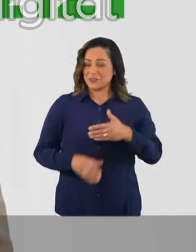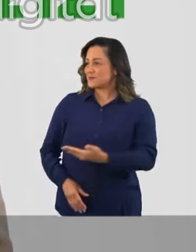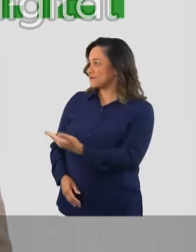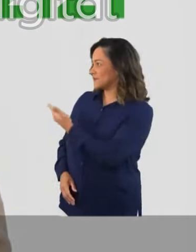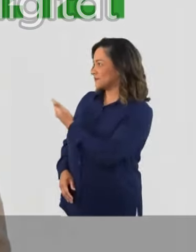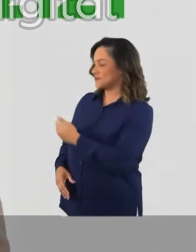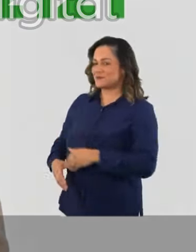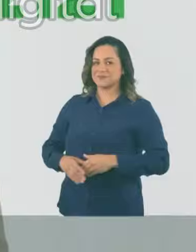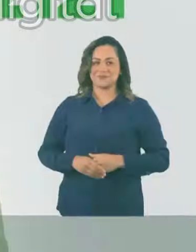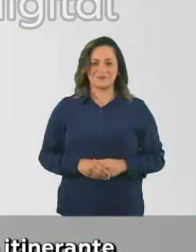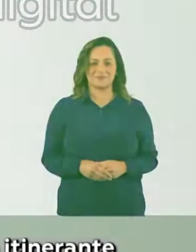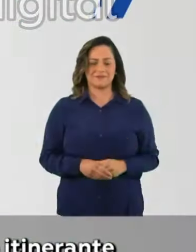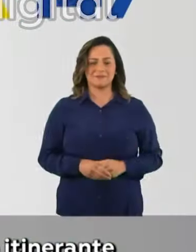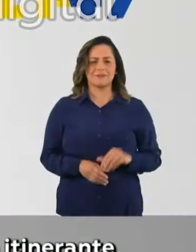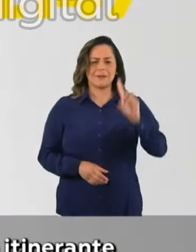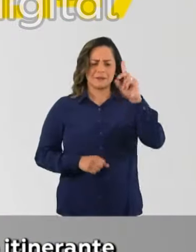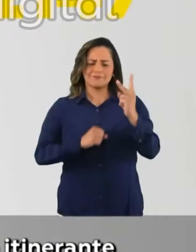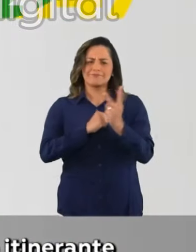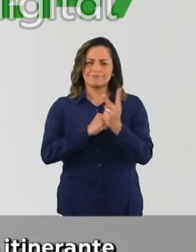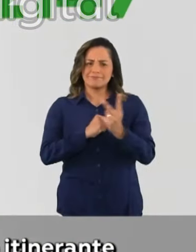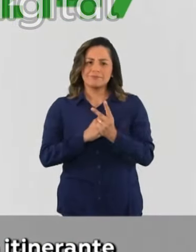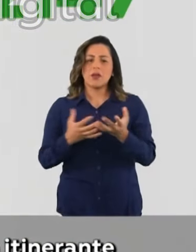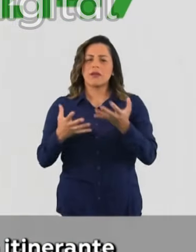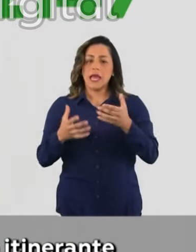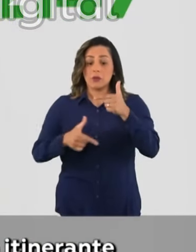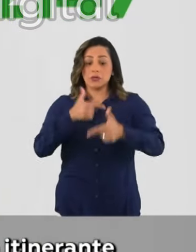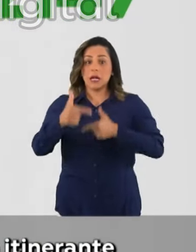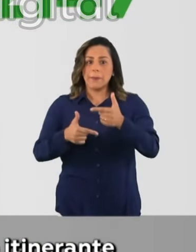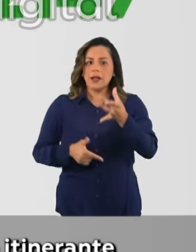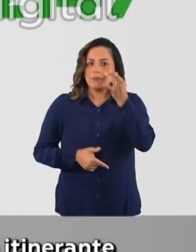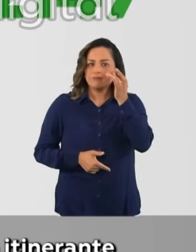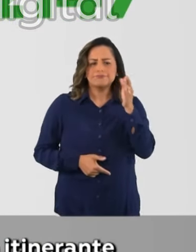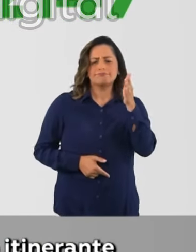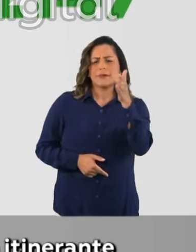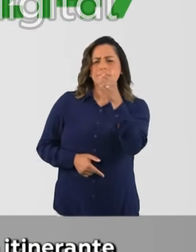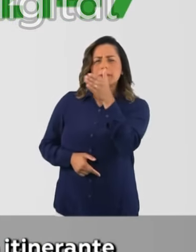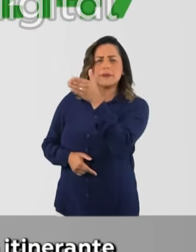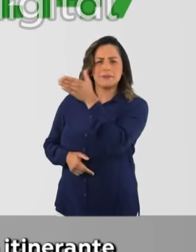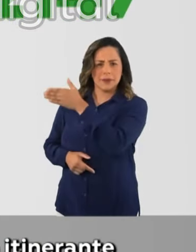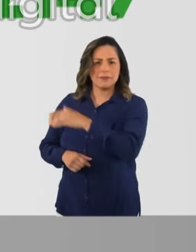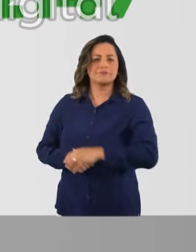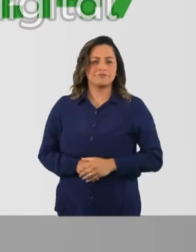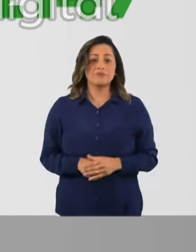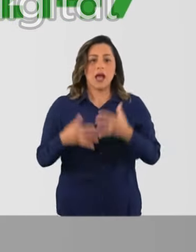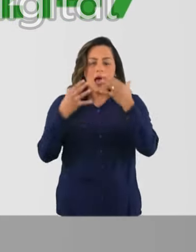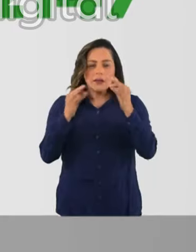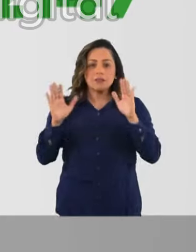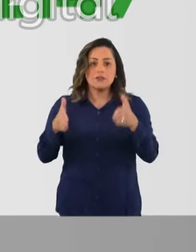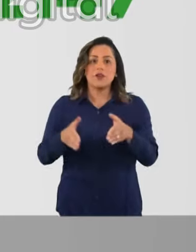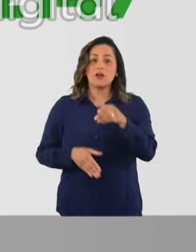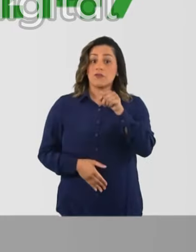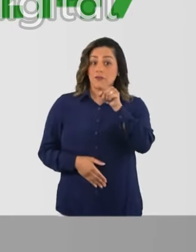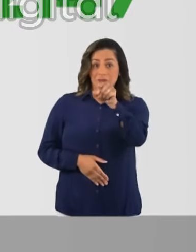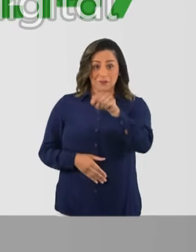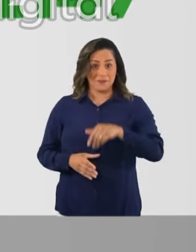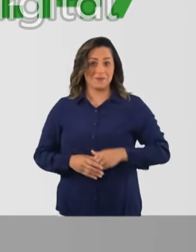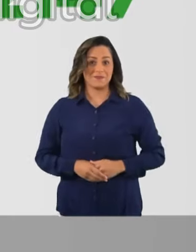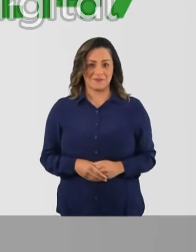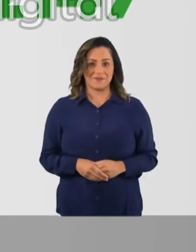22-1-2-1. Com a proteção de Deus, quero criar um gabinete itinerante para ouvir você.